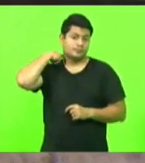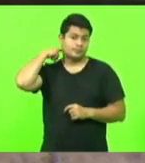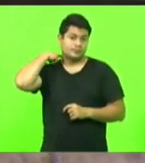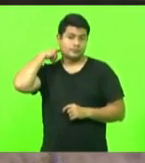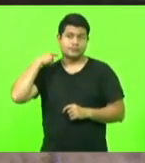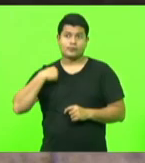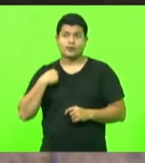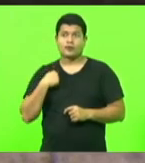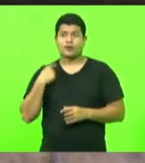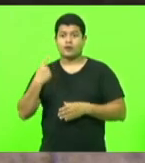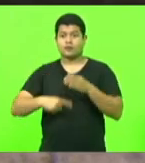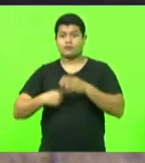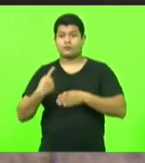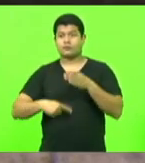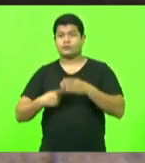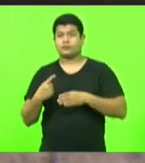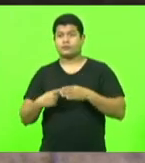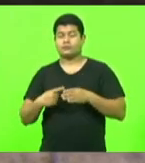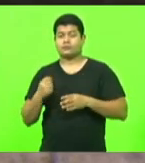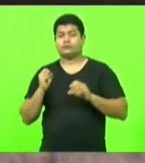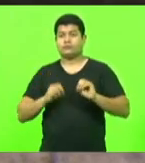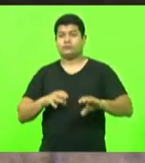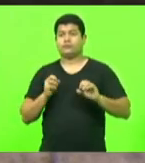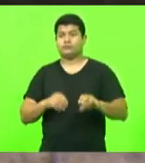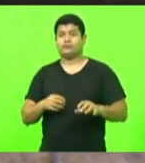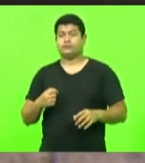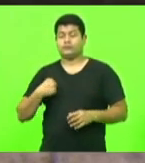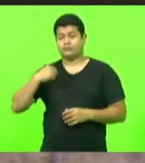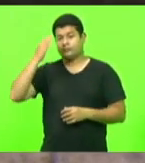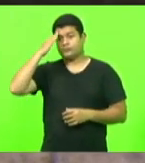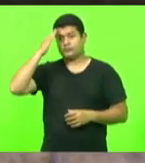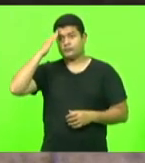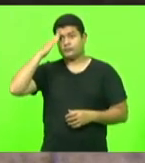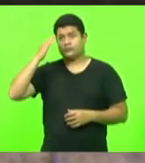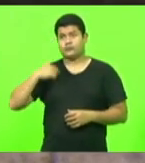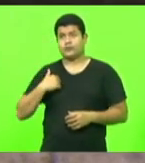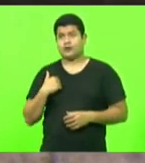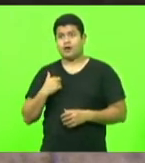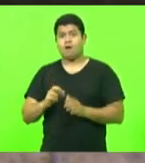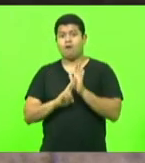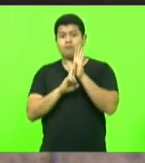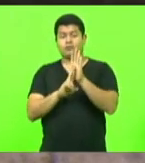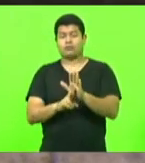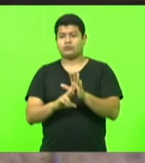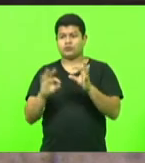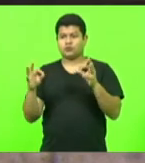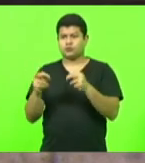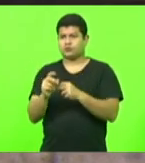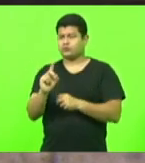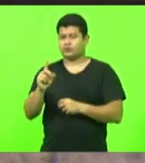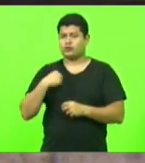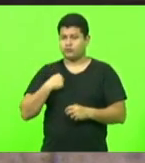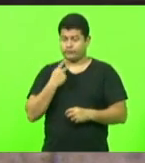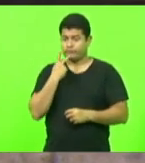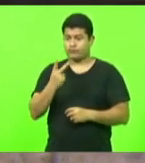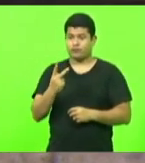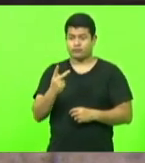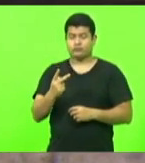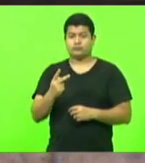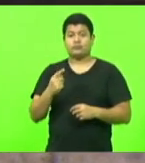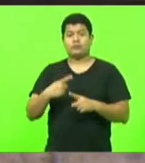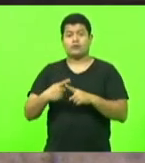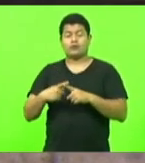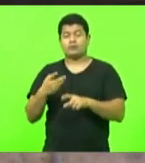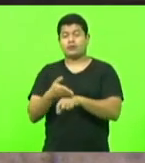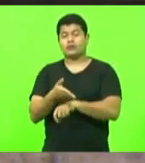membro da Comissão de Educação, eu sei que não posso falar em nome da Comissão de Educação, mas falo como membro da Comissão de